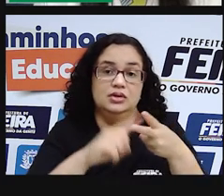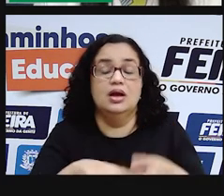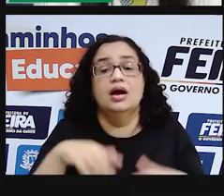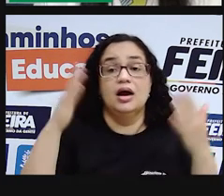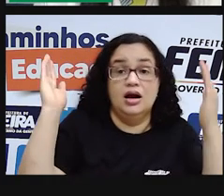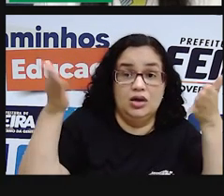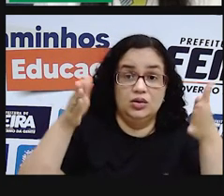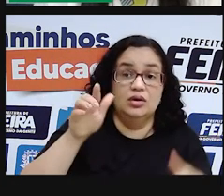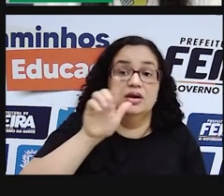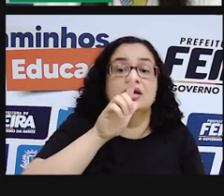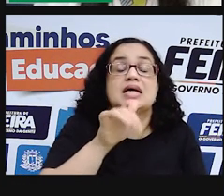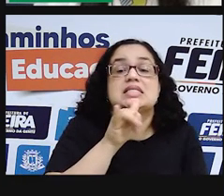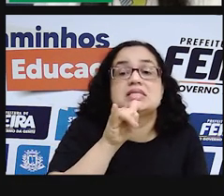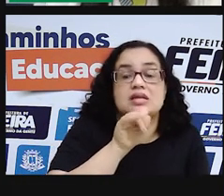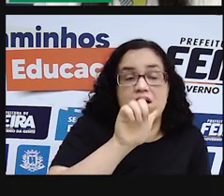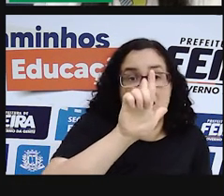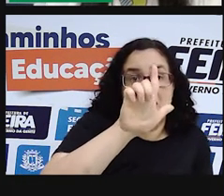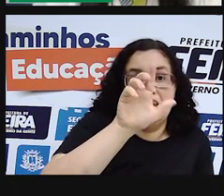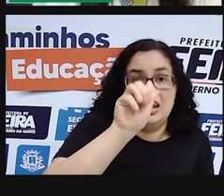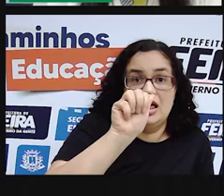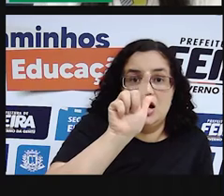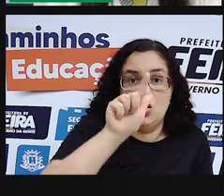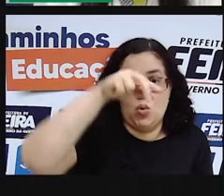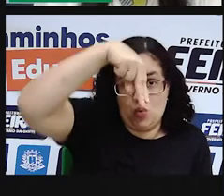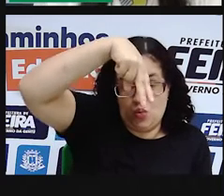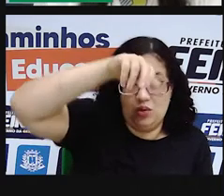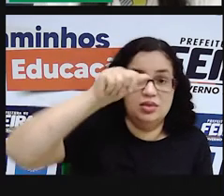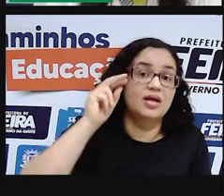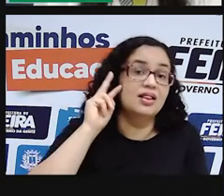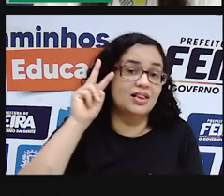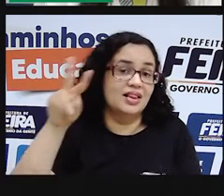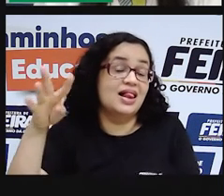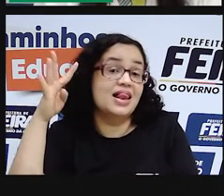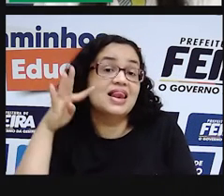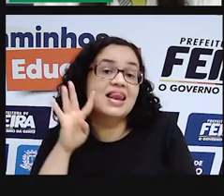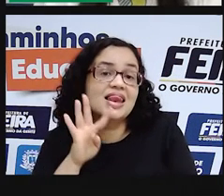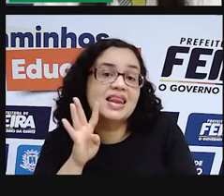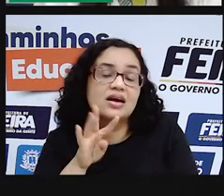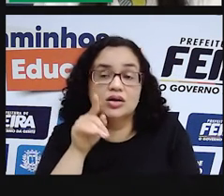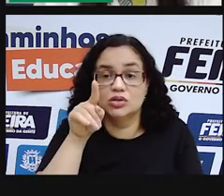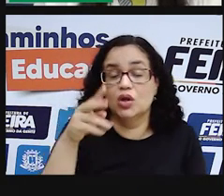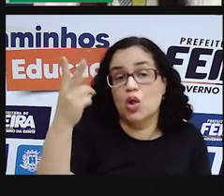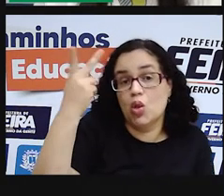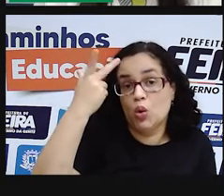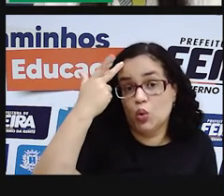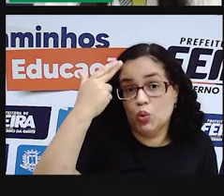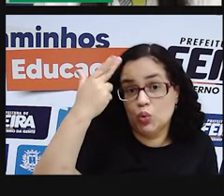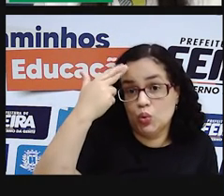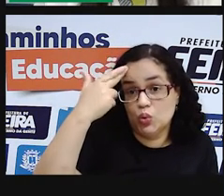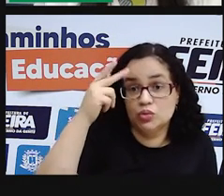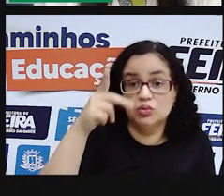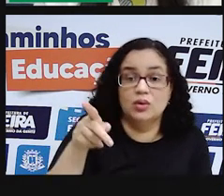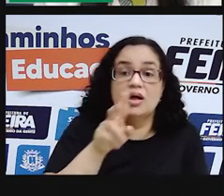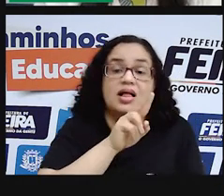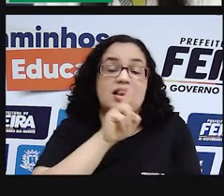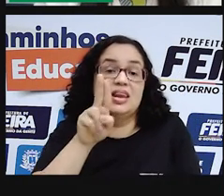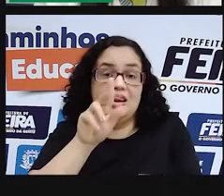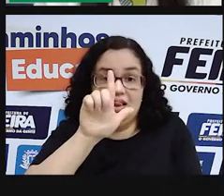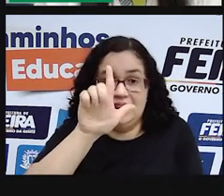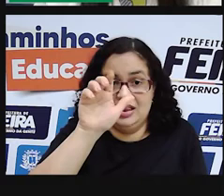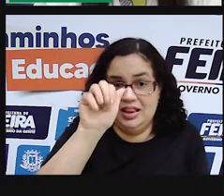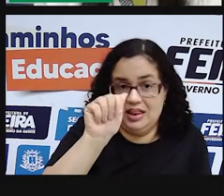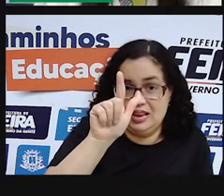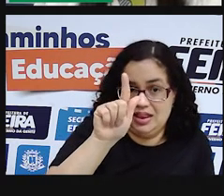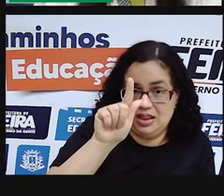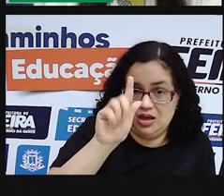E aí o exemplo de uma laguna. A próxima é interessante porque, assim, normalmente essa lagoa aí é uma lagoa também que é